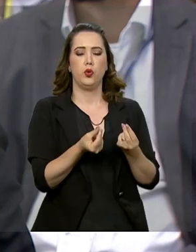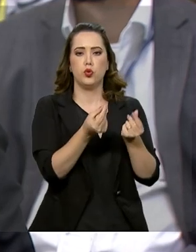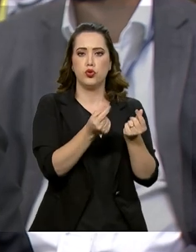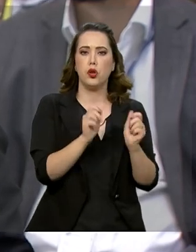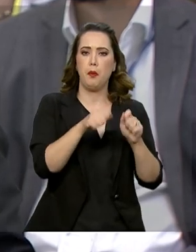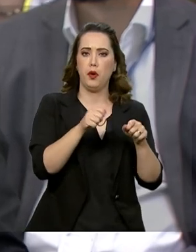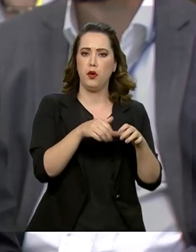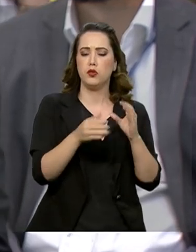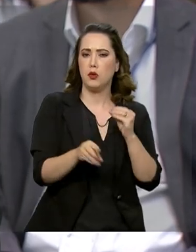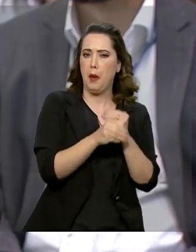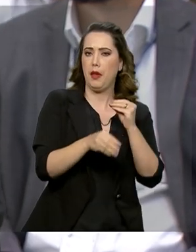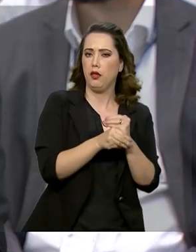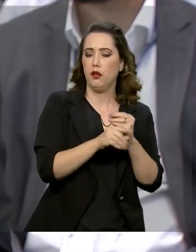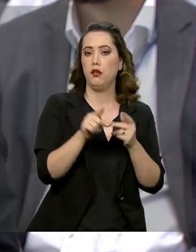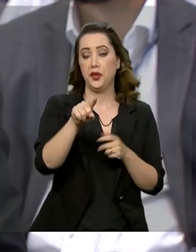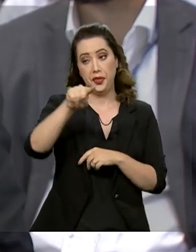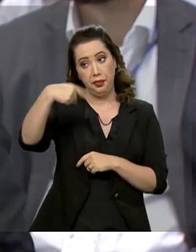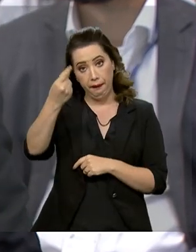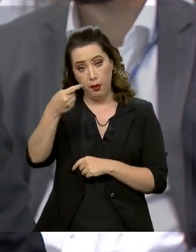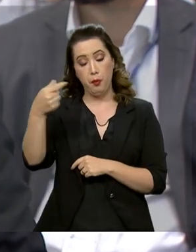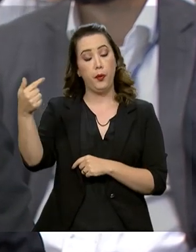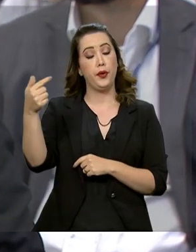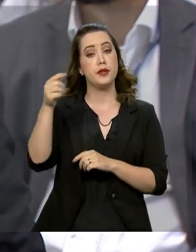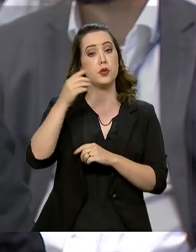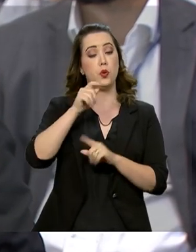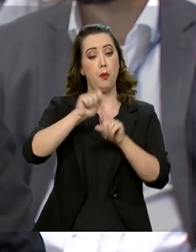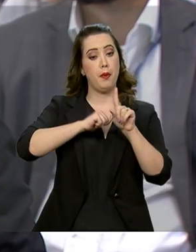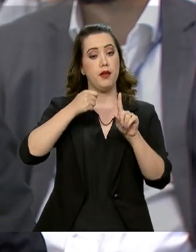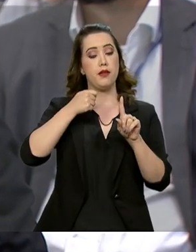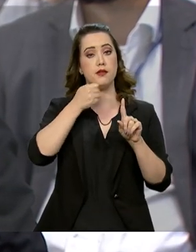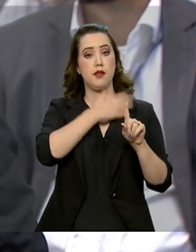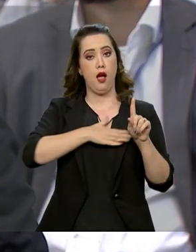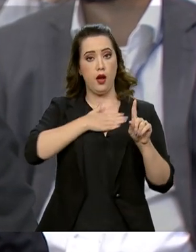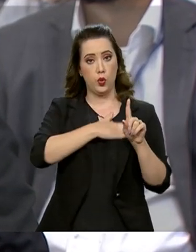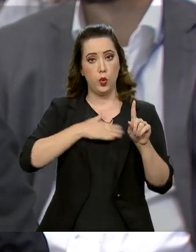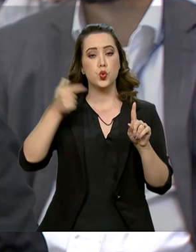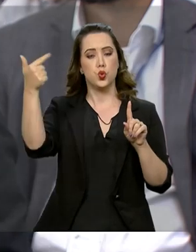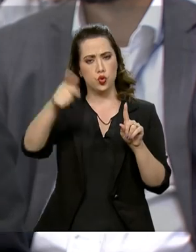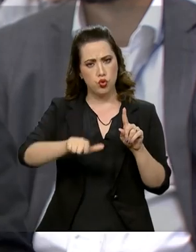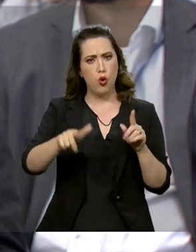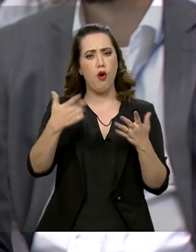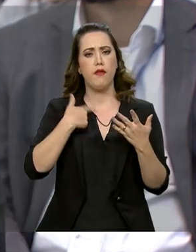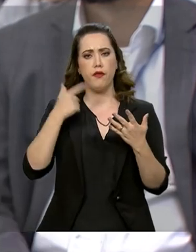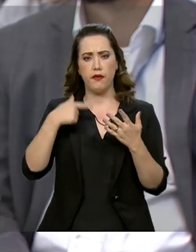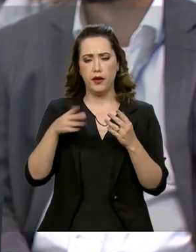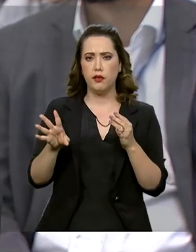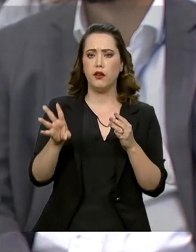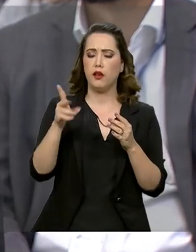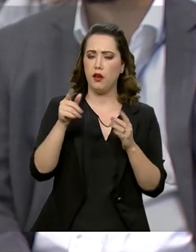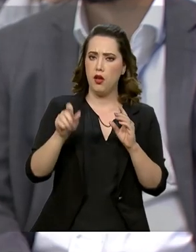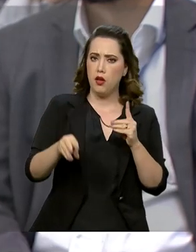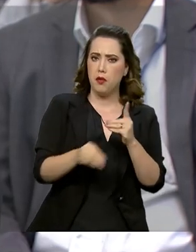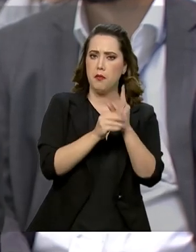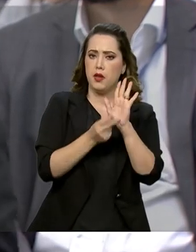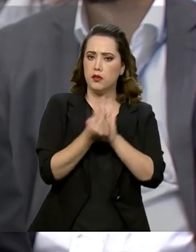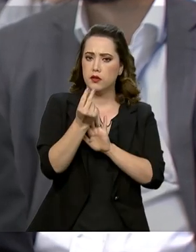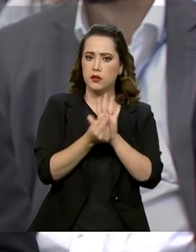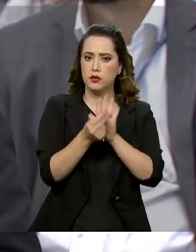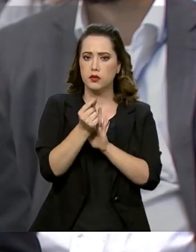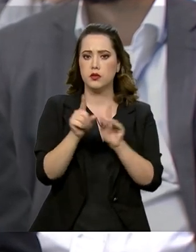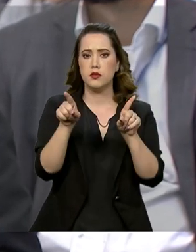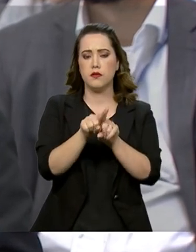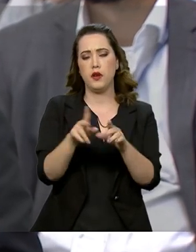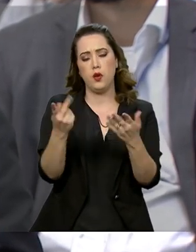Câmara, em agosto, se esse movimento vai continuar e se vai se repetir na votação no Senado também. E se, a partir de agora, essa vai ser uma tônica da